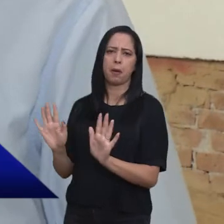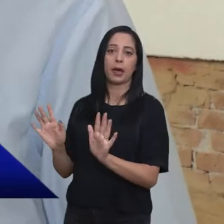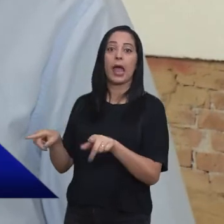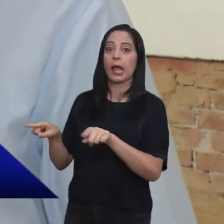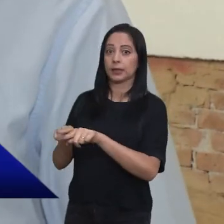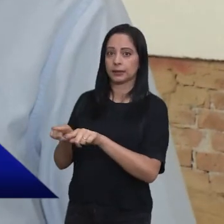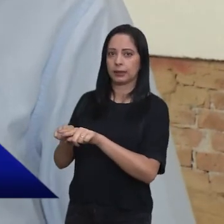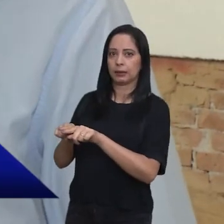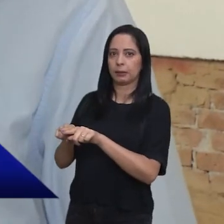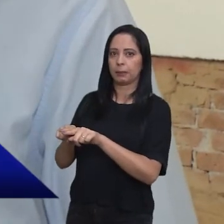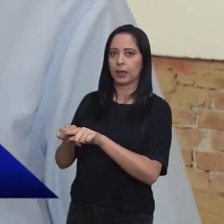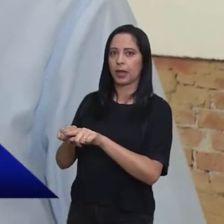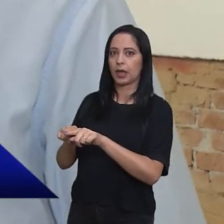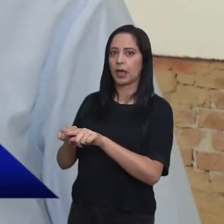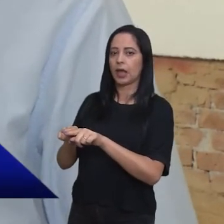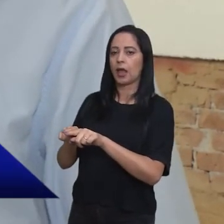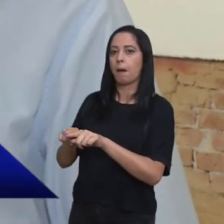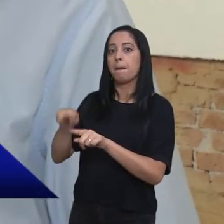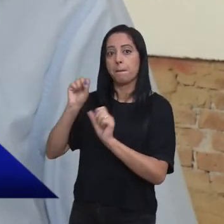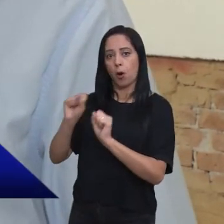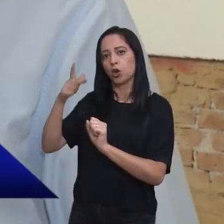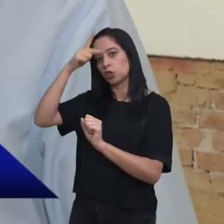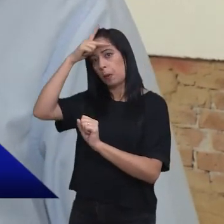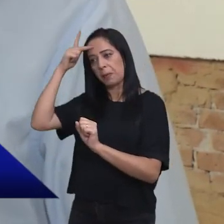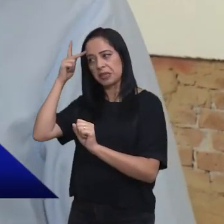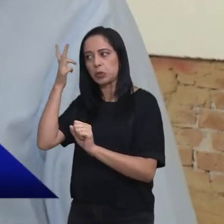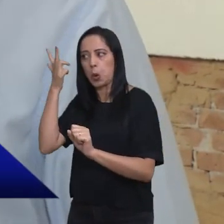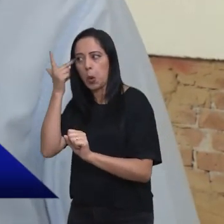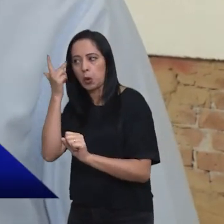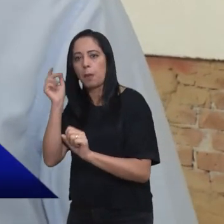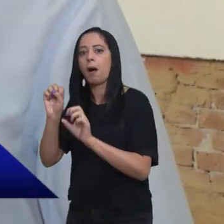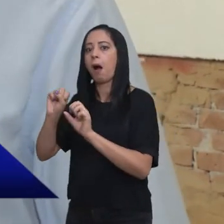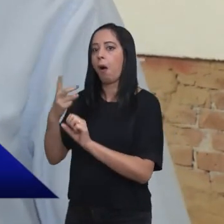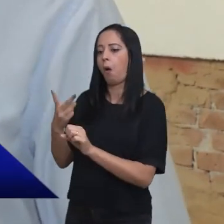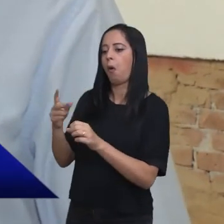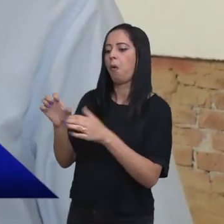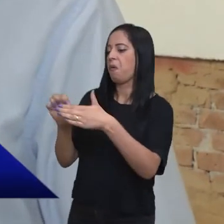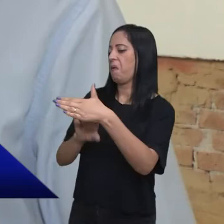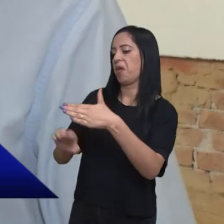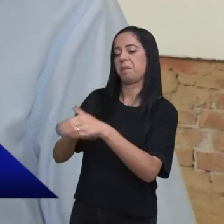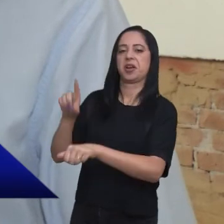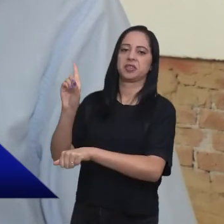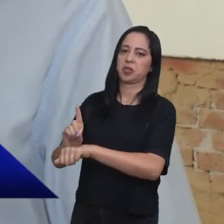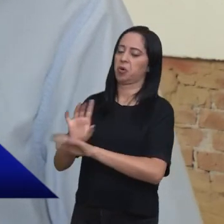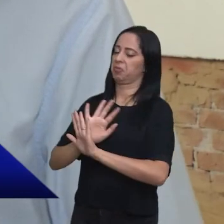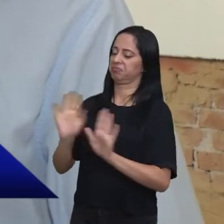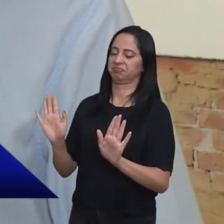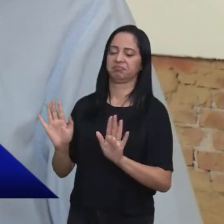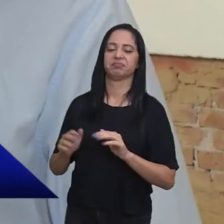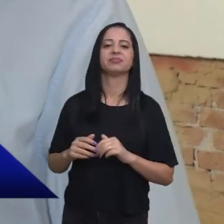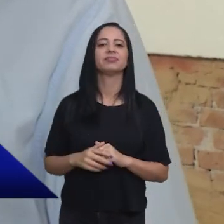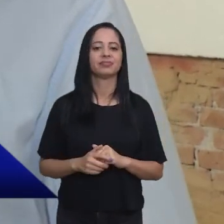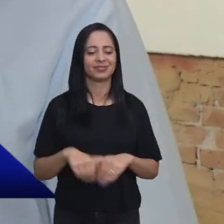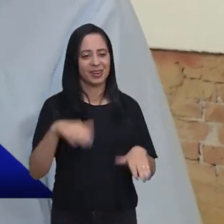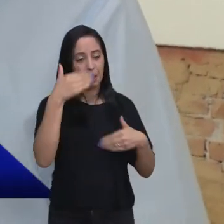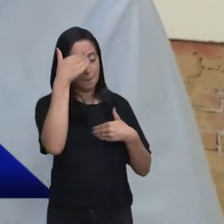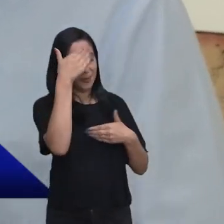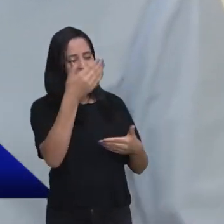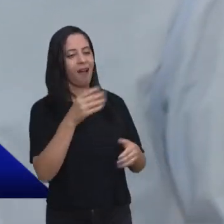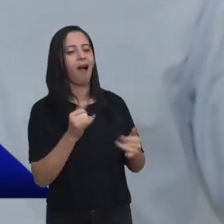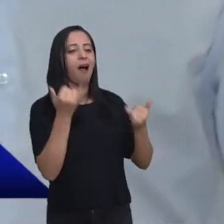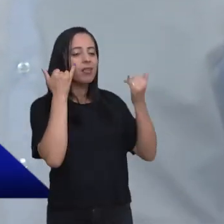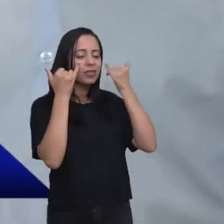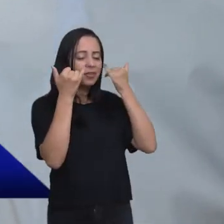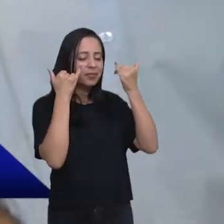E ser pessoa jurídica ou pessoa física, no caso dos mestres e mestras da cultura popular. Obrigada pelas